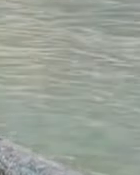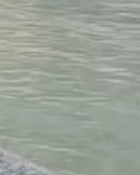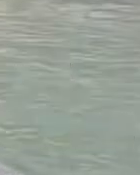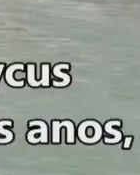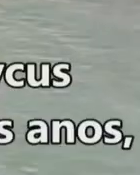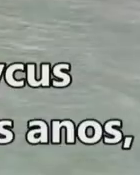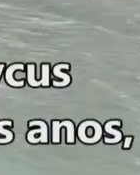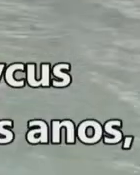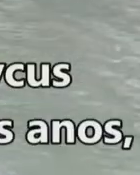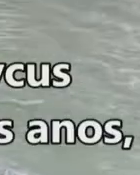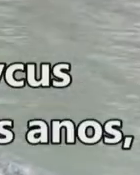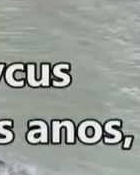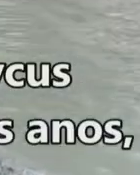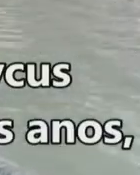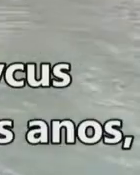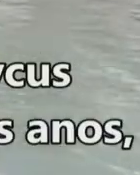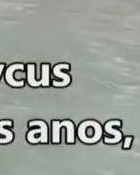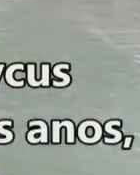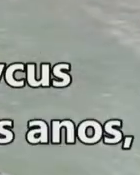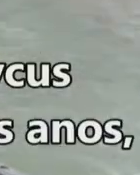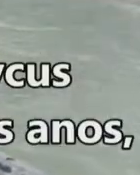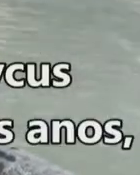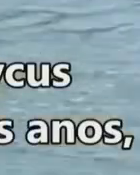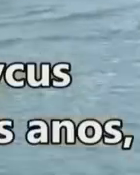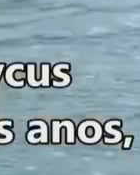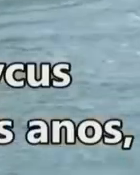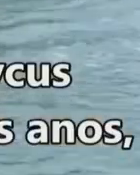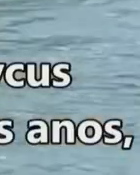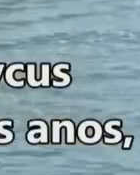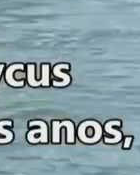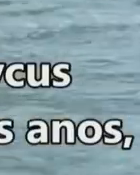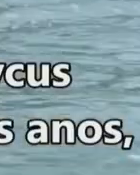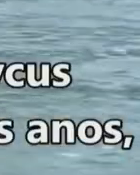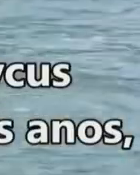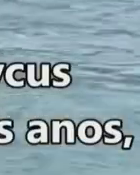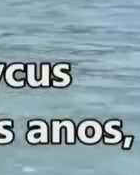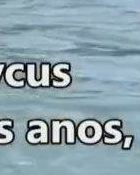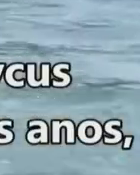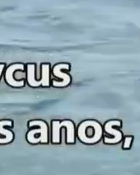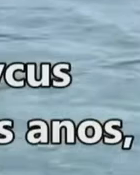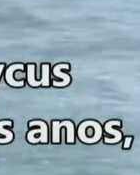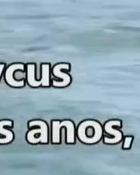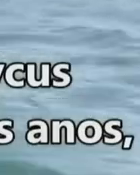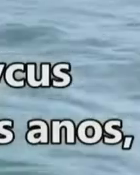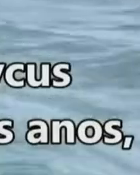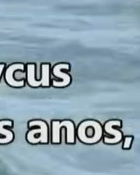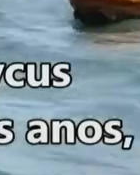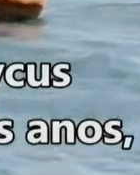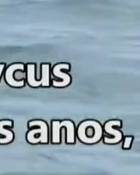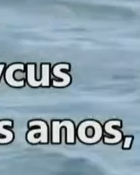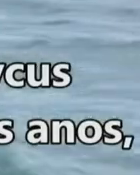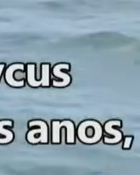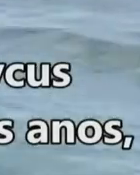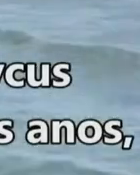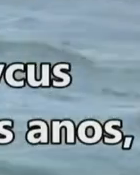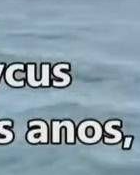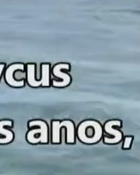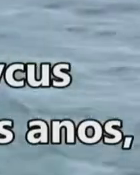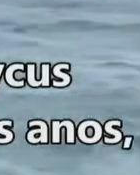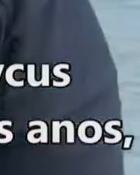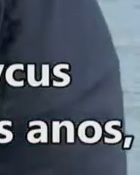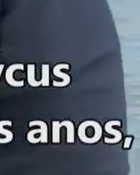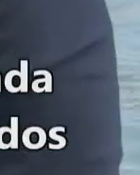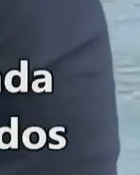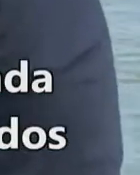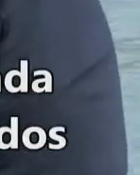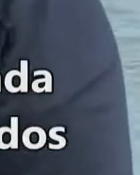A liberação do cultivo da macroalga Capacicos Alvarese em Santa Catarina completa apenas dois anos.